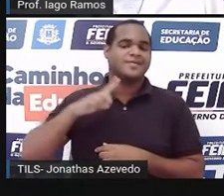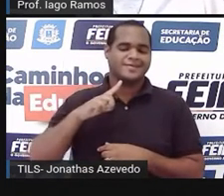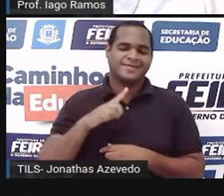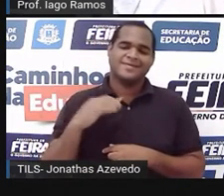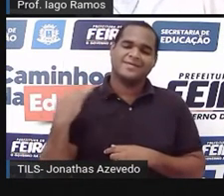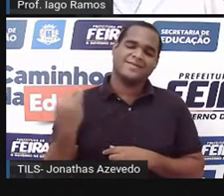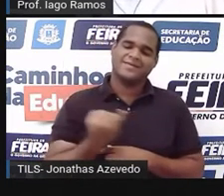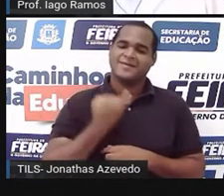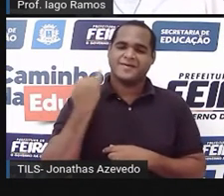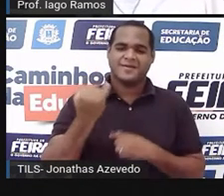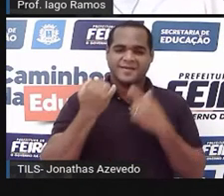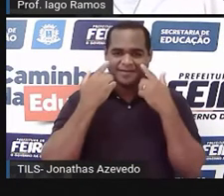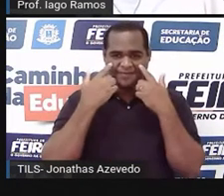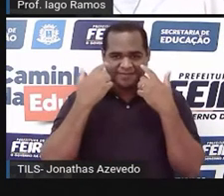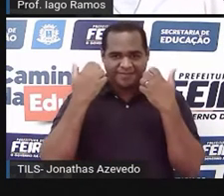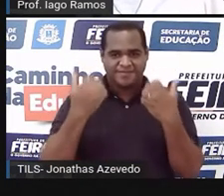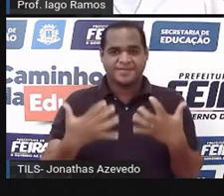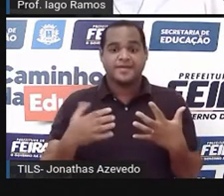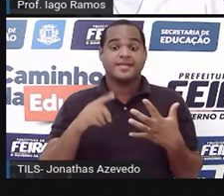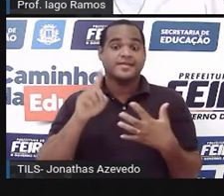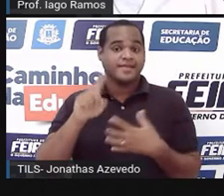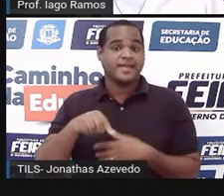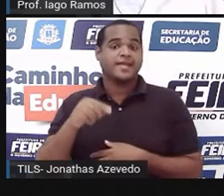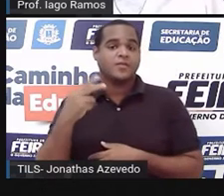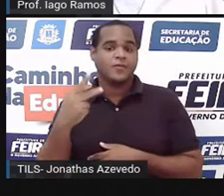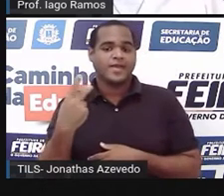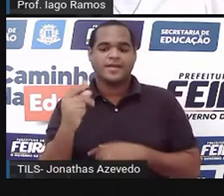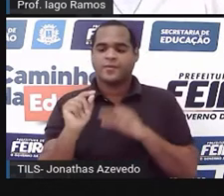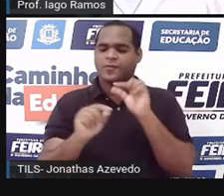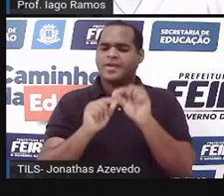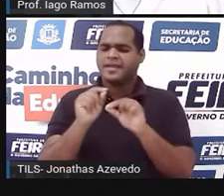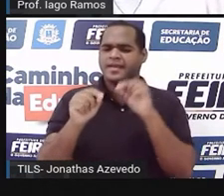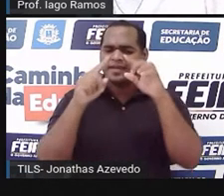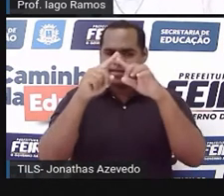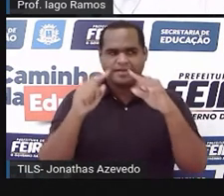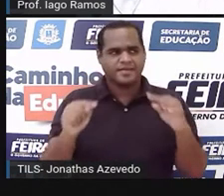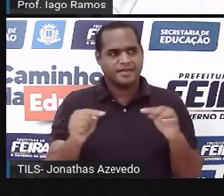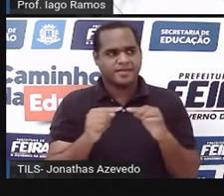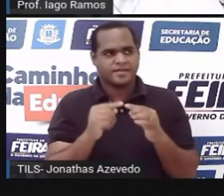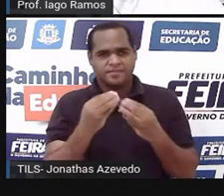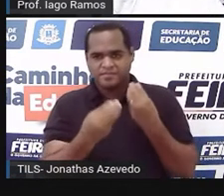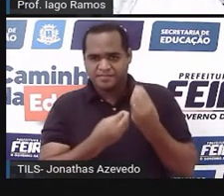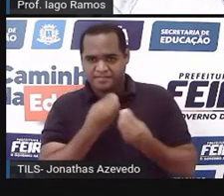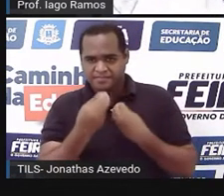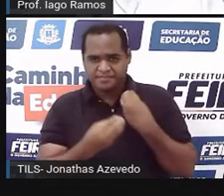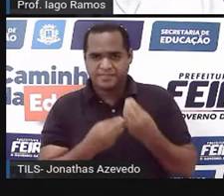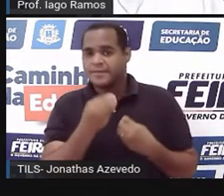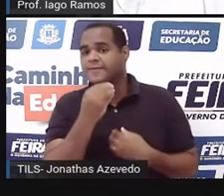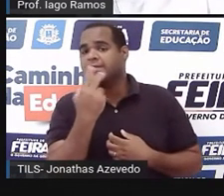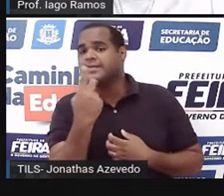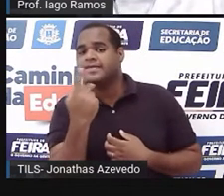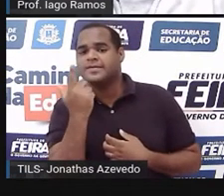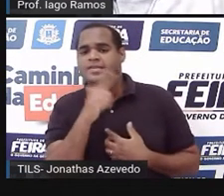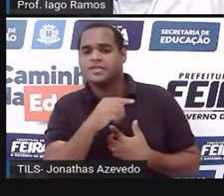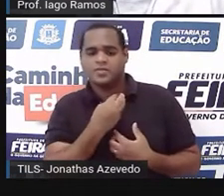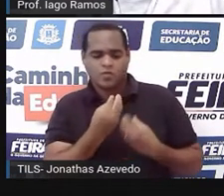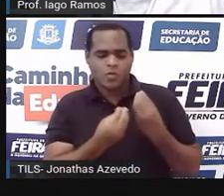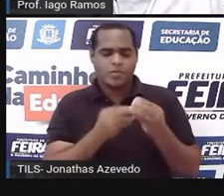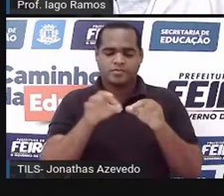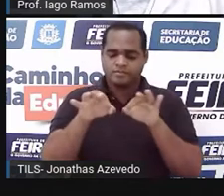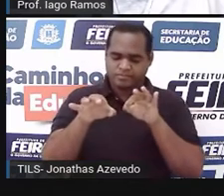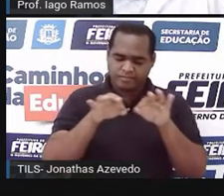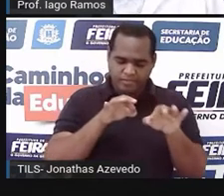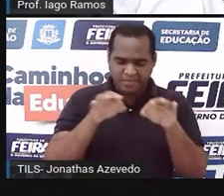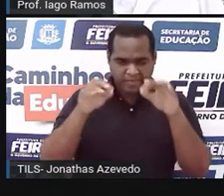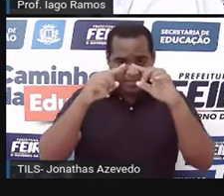que foi a condição de existência de um triângulo. Quando é que a gente consegue construir um triângulo?